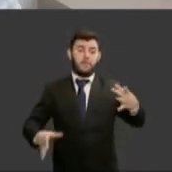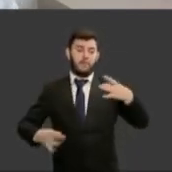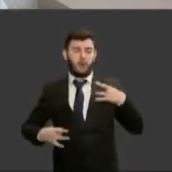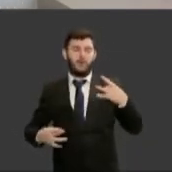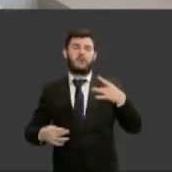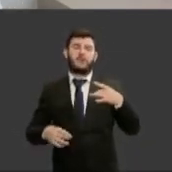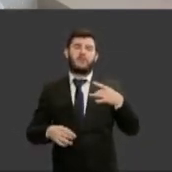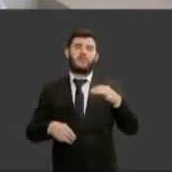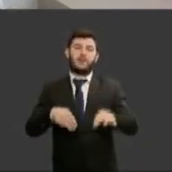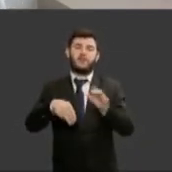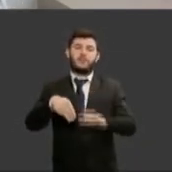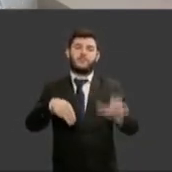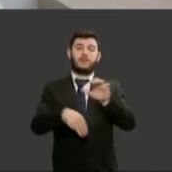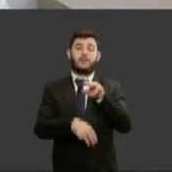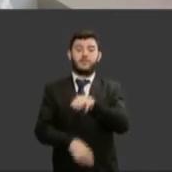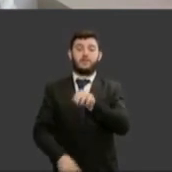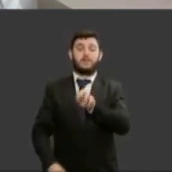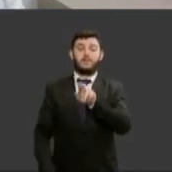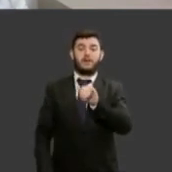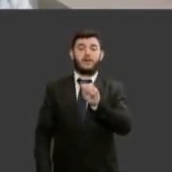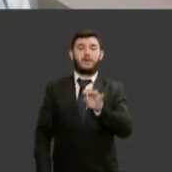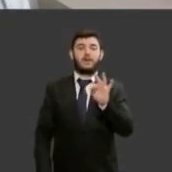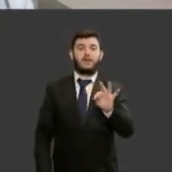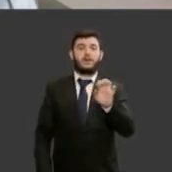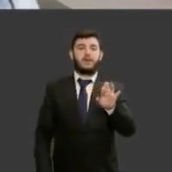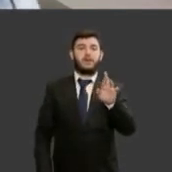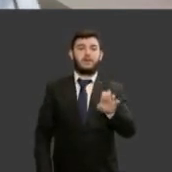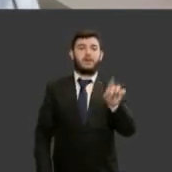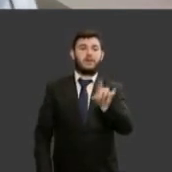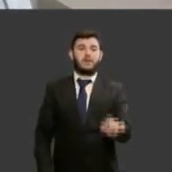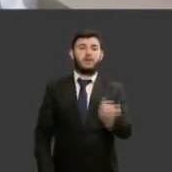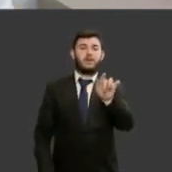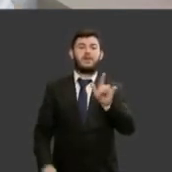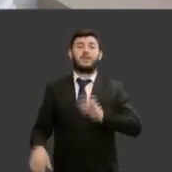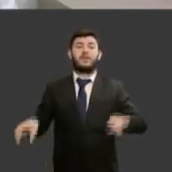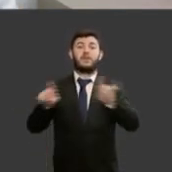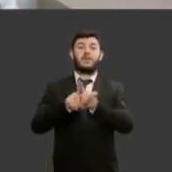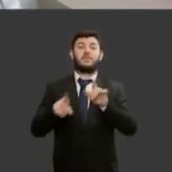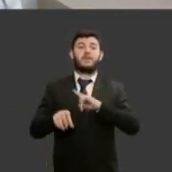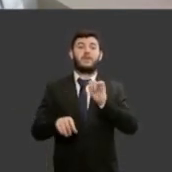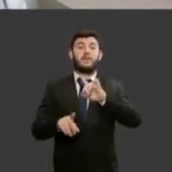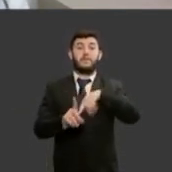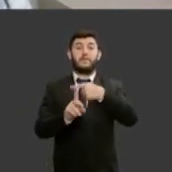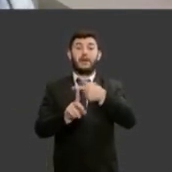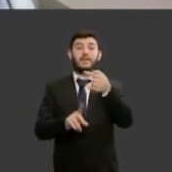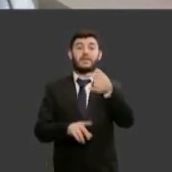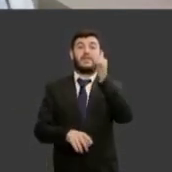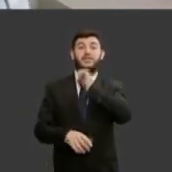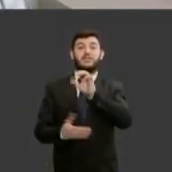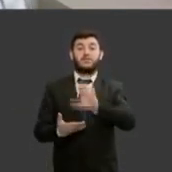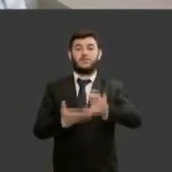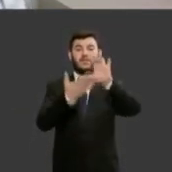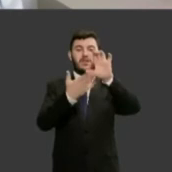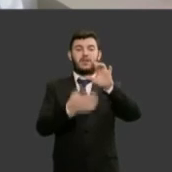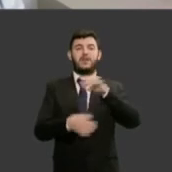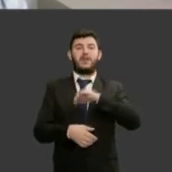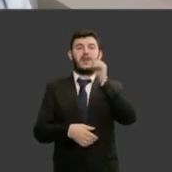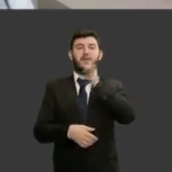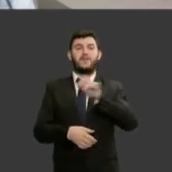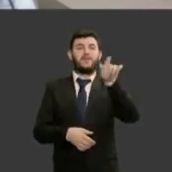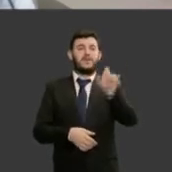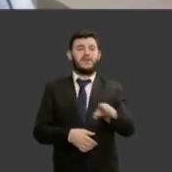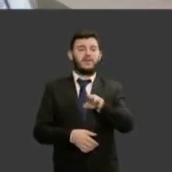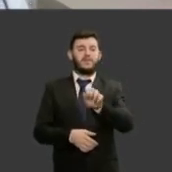7 conselheiras de 15 com a saída da conselheira Maria Cristiana Ziova voltamos para 6 mas nos